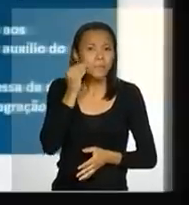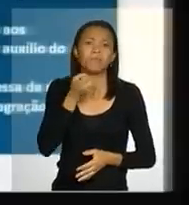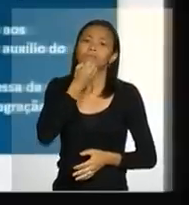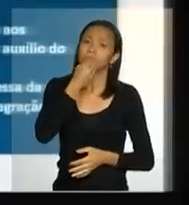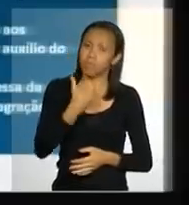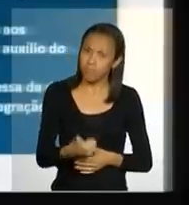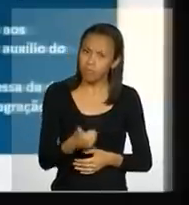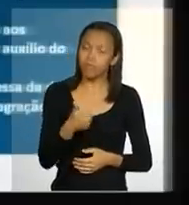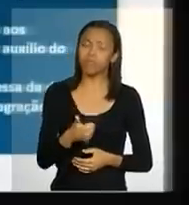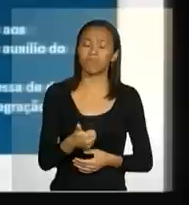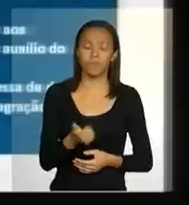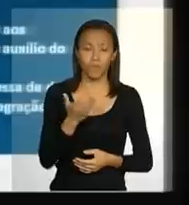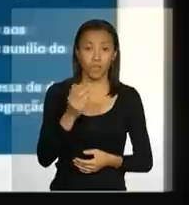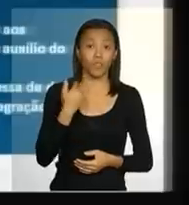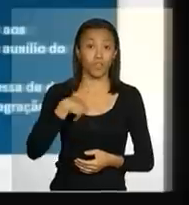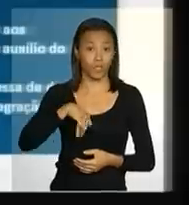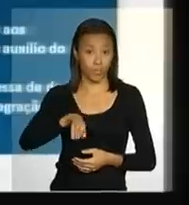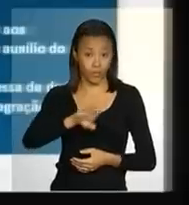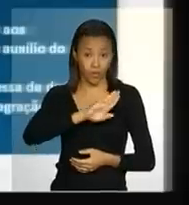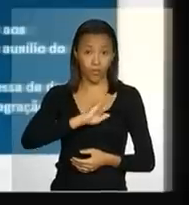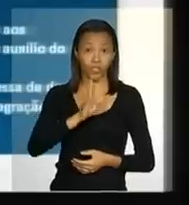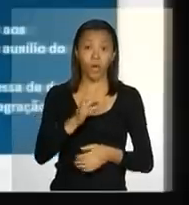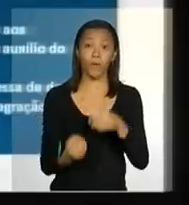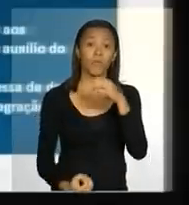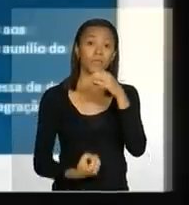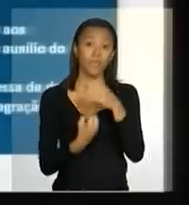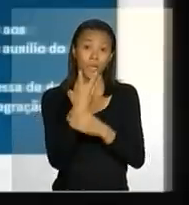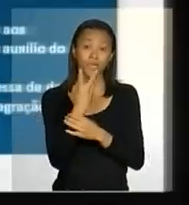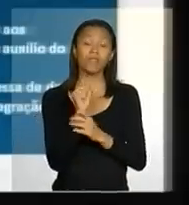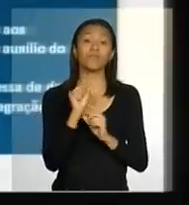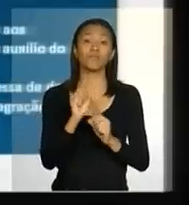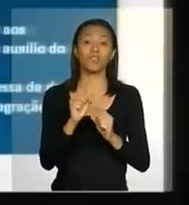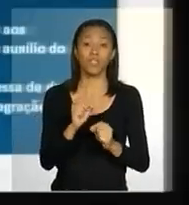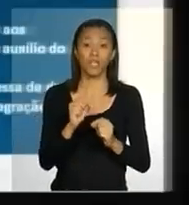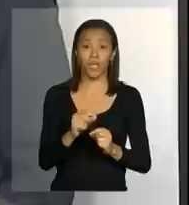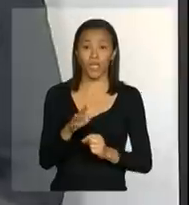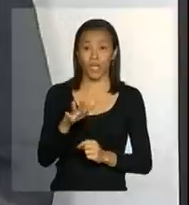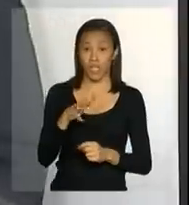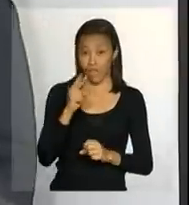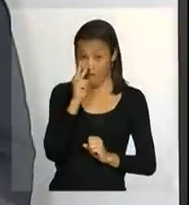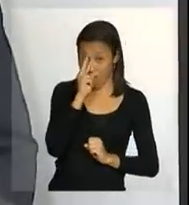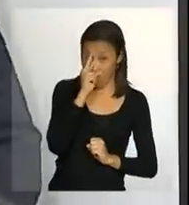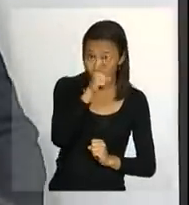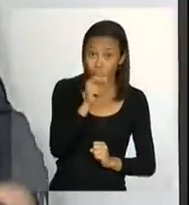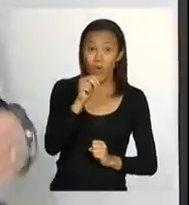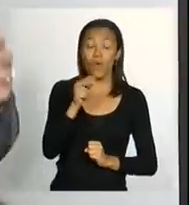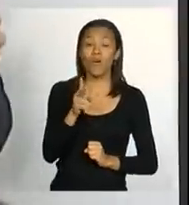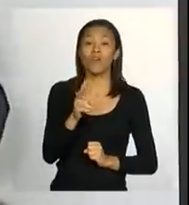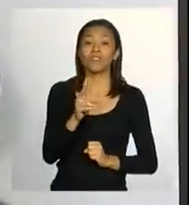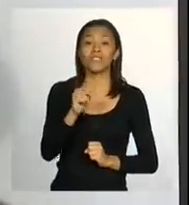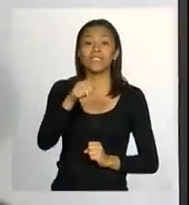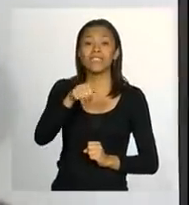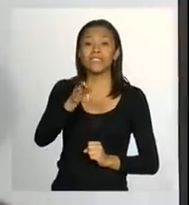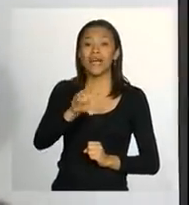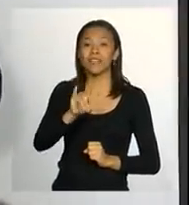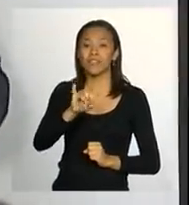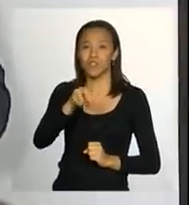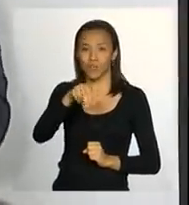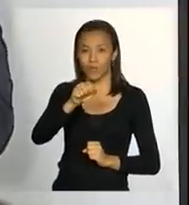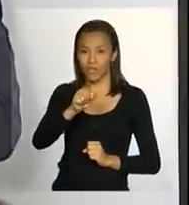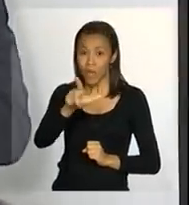com aquilo que nós denominamos da criação da Força Nacional de Emergência. Antes